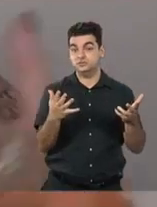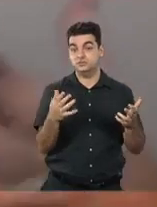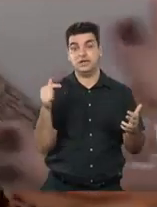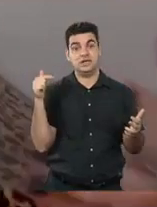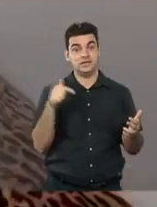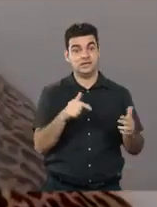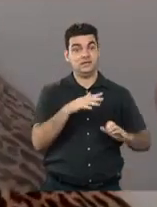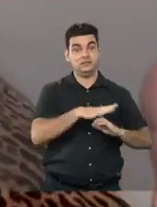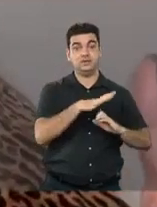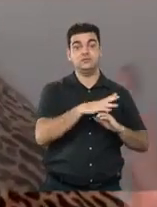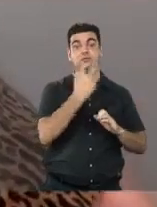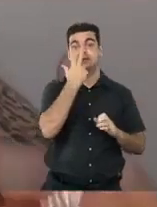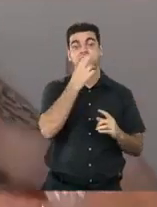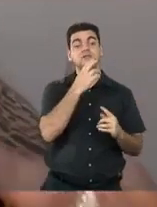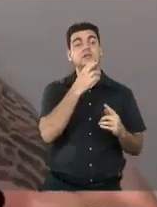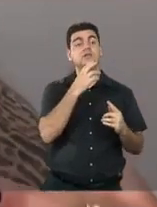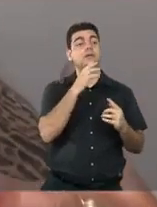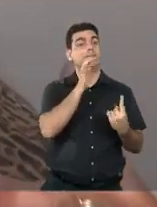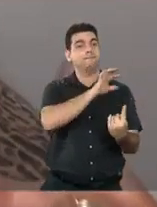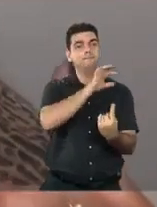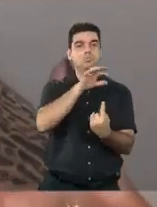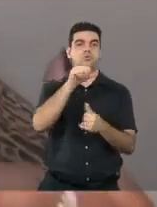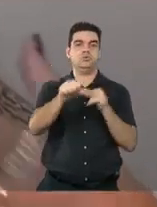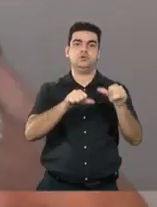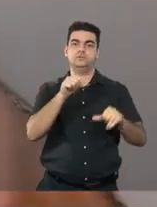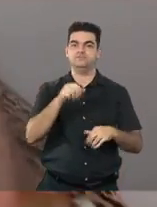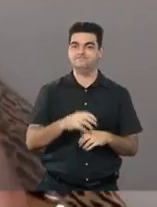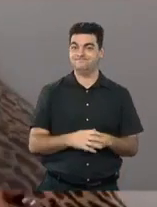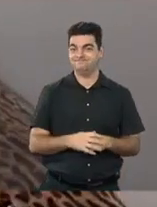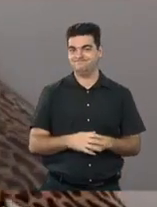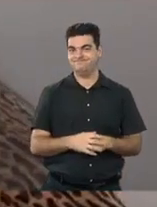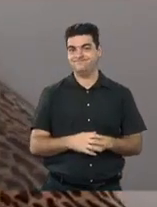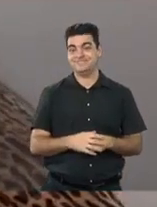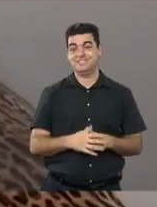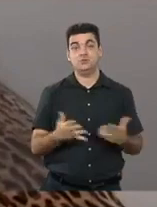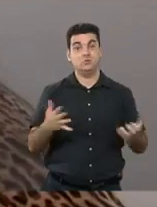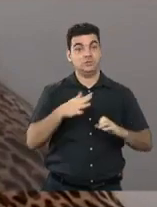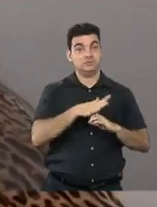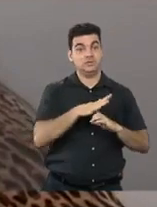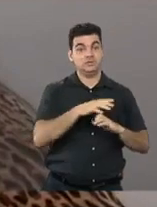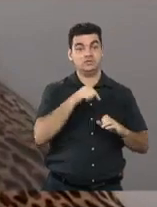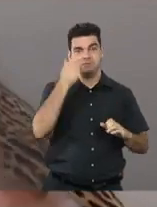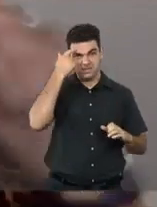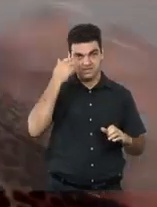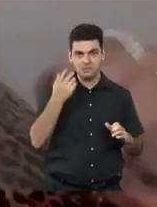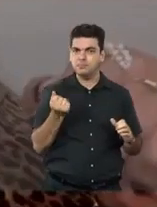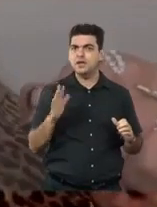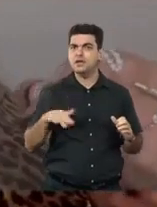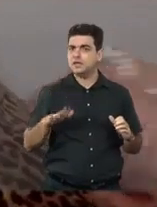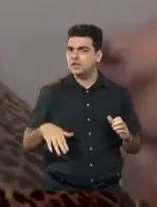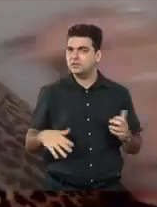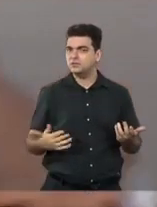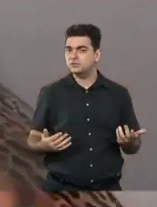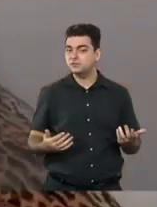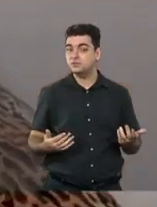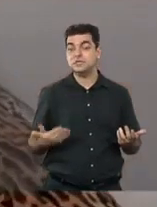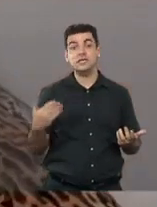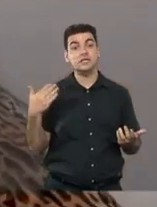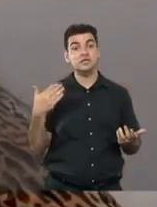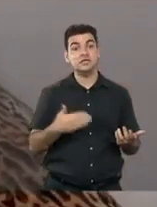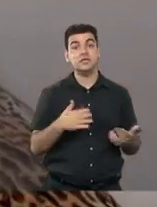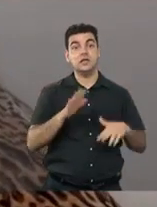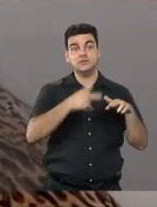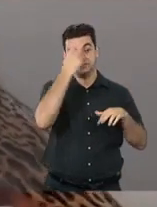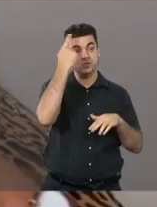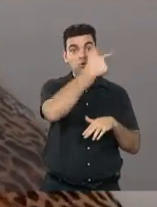ela muda uma concepção, a força da empresa, porque assim, a gente quase não gasta nada, e o companheiro, nesse caso, ele tem